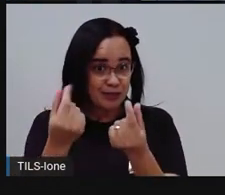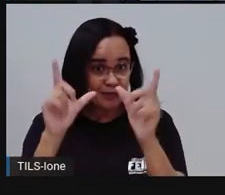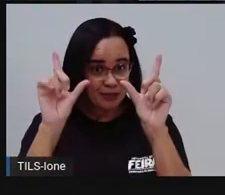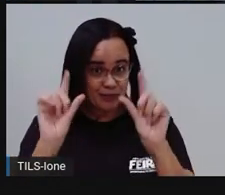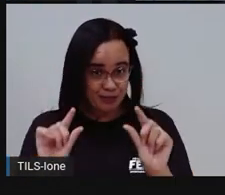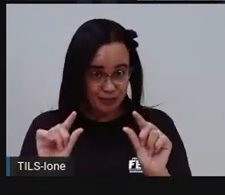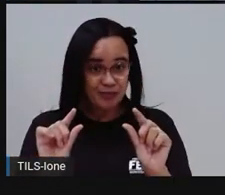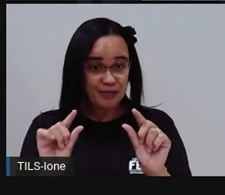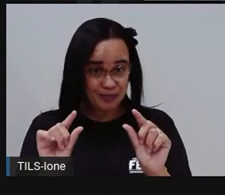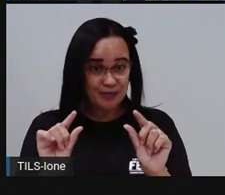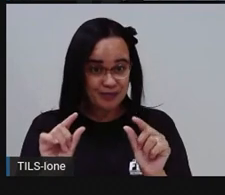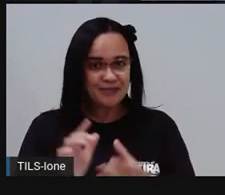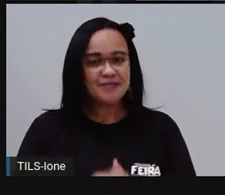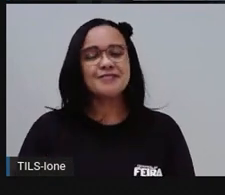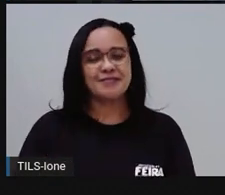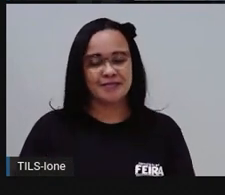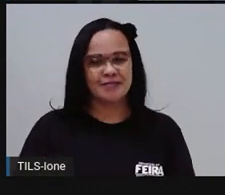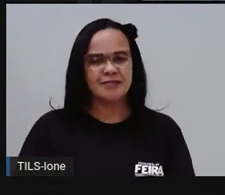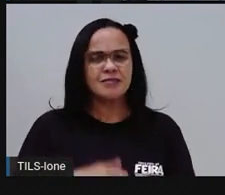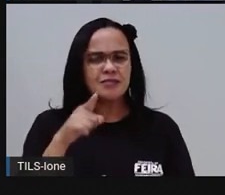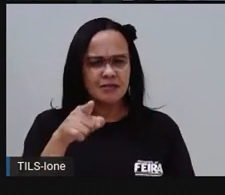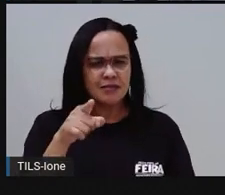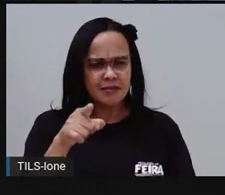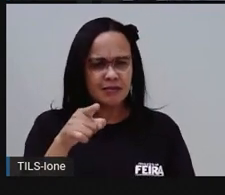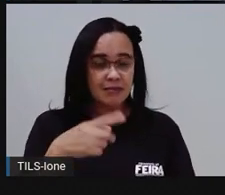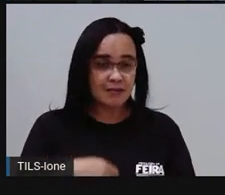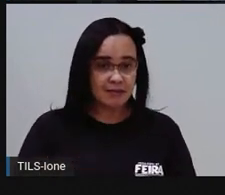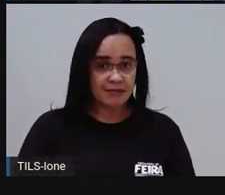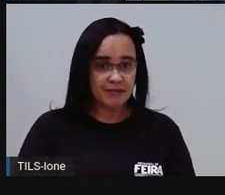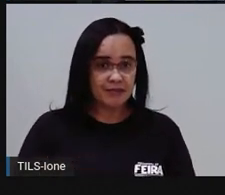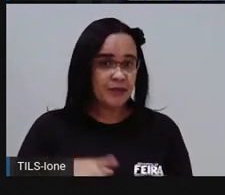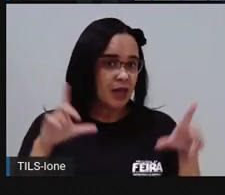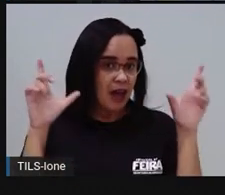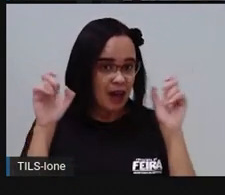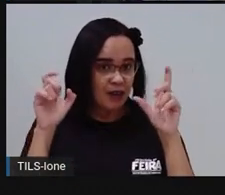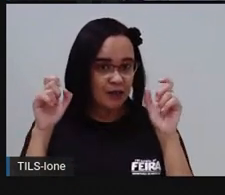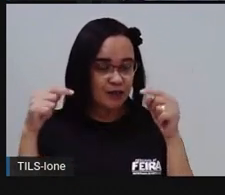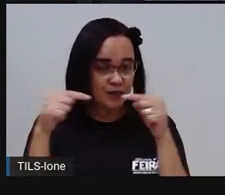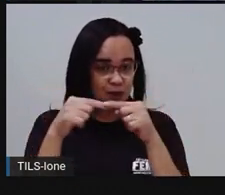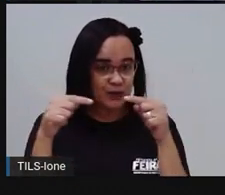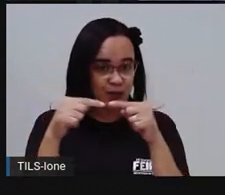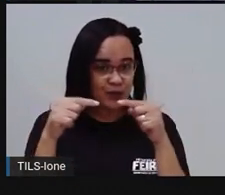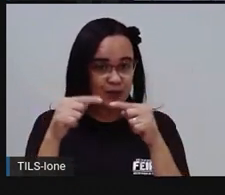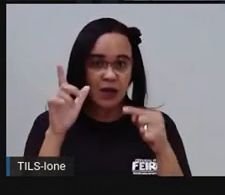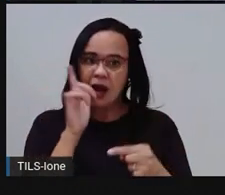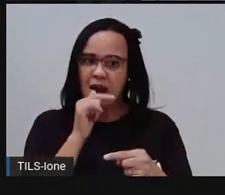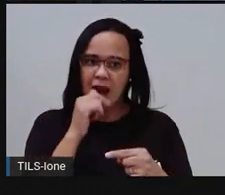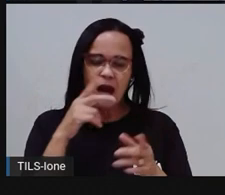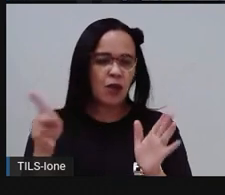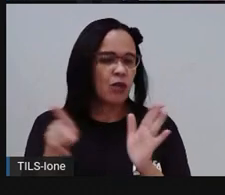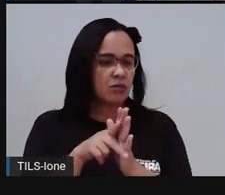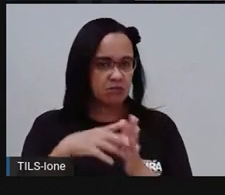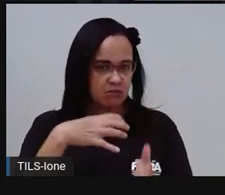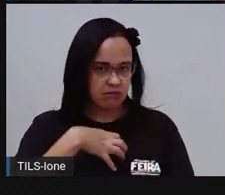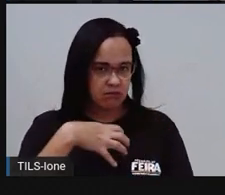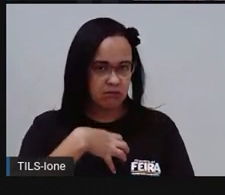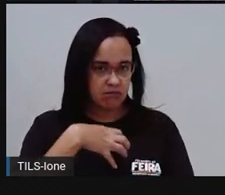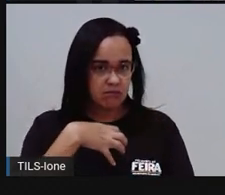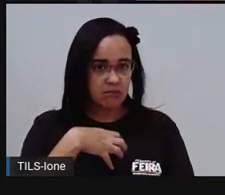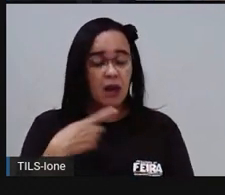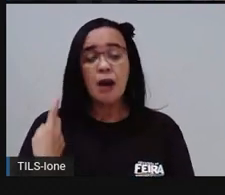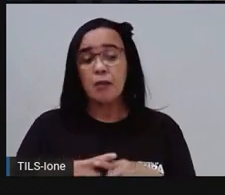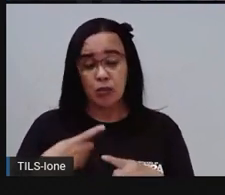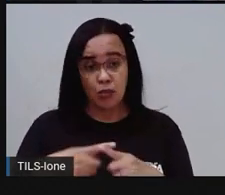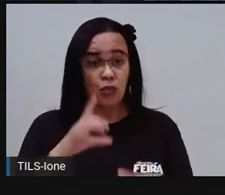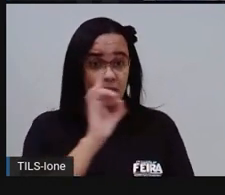Então essa aqui é um modelo de uma conta de água aqui do nosso estado. Por quê? Cada estado